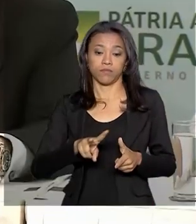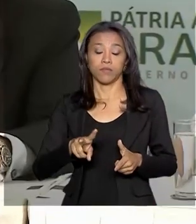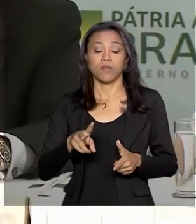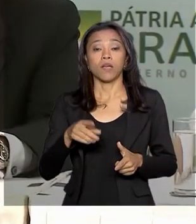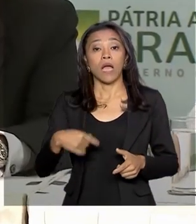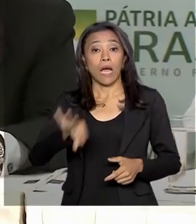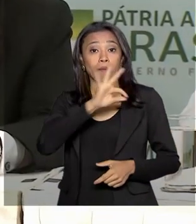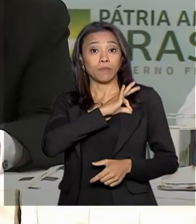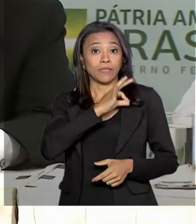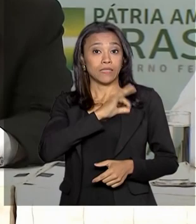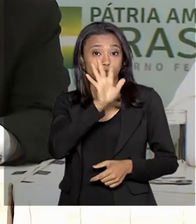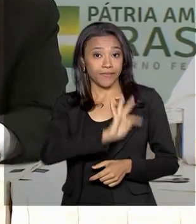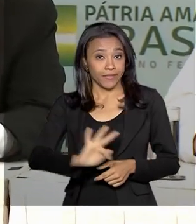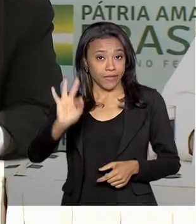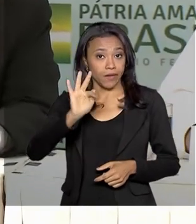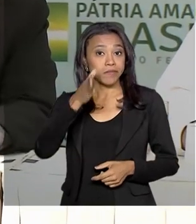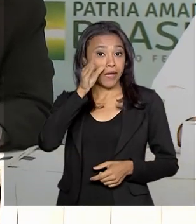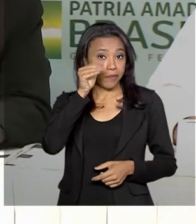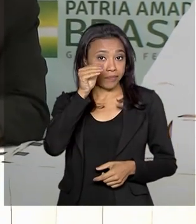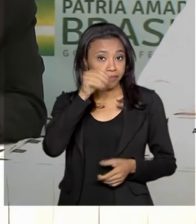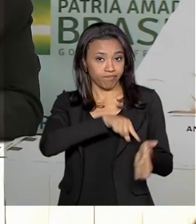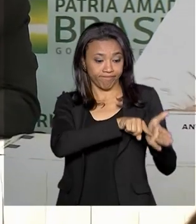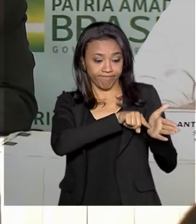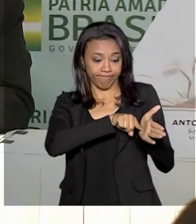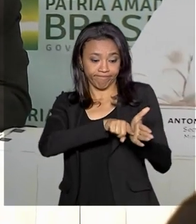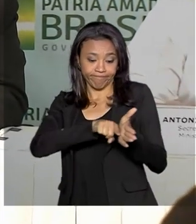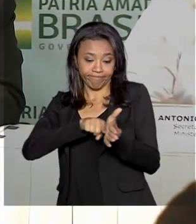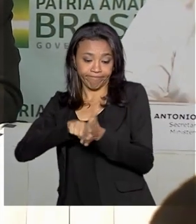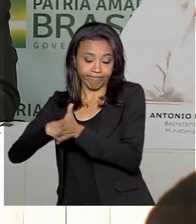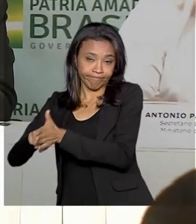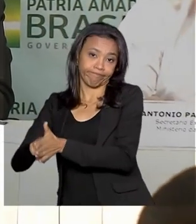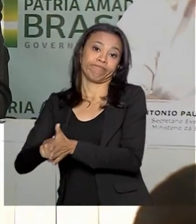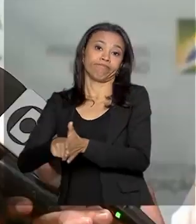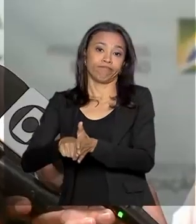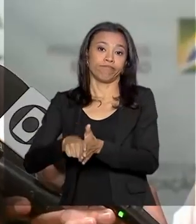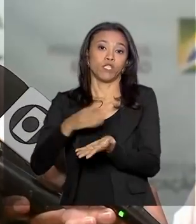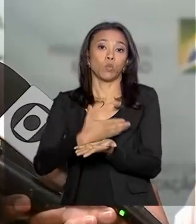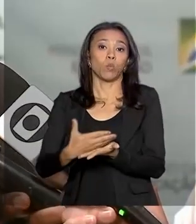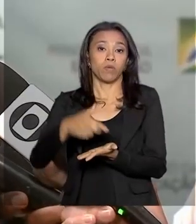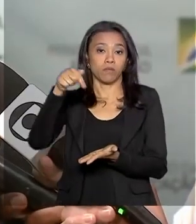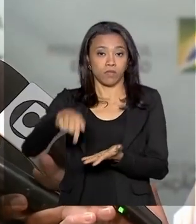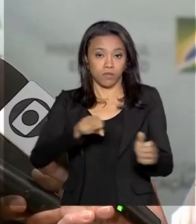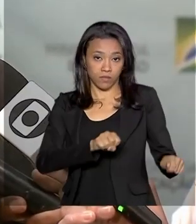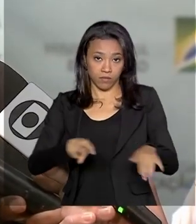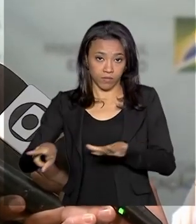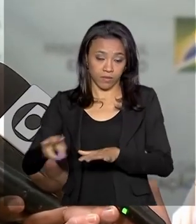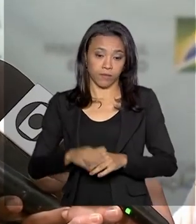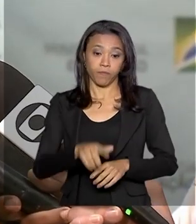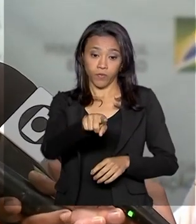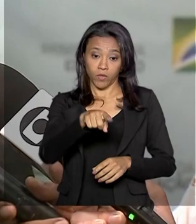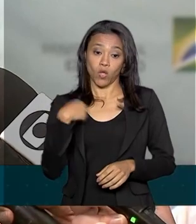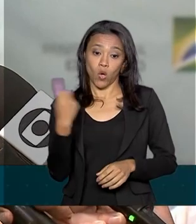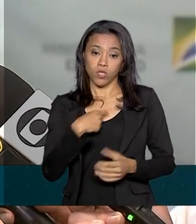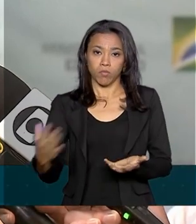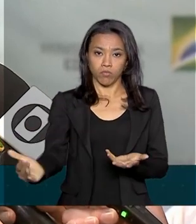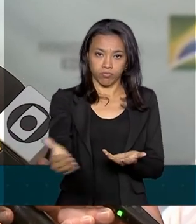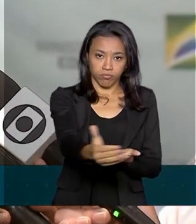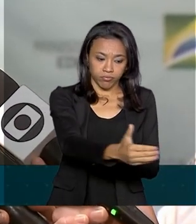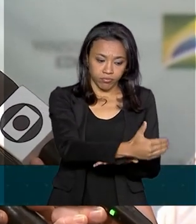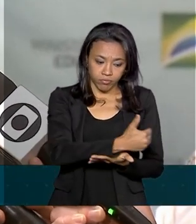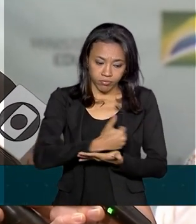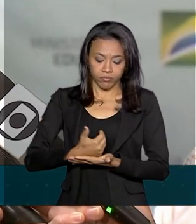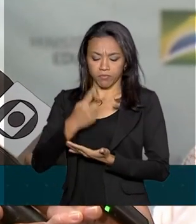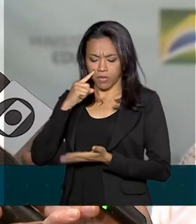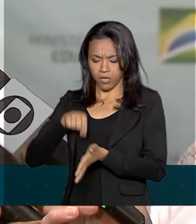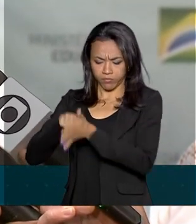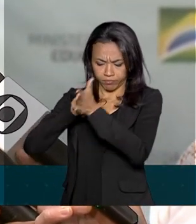A Polícia Federal está atuando no caso desde o começo da semana. A gente está recebendo ainda o material. Assim que receber, vai fazer a análise.